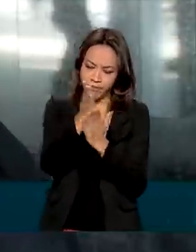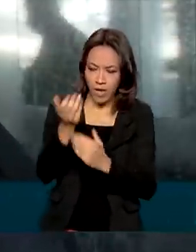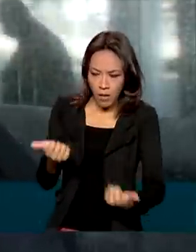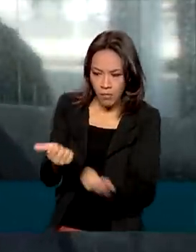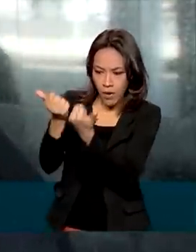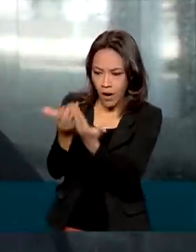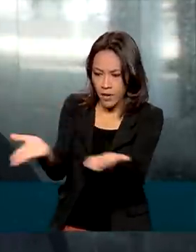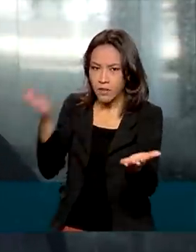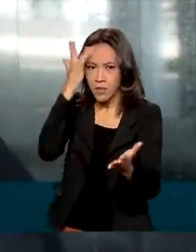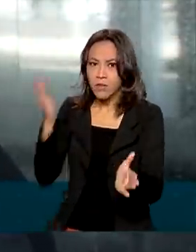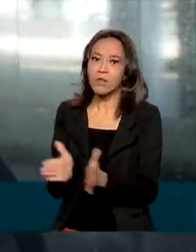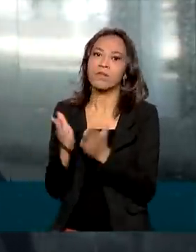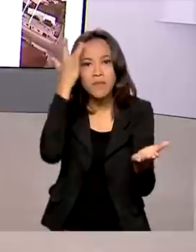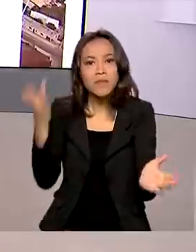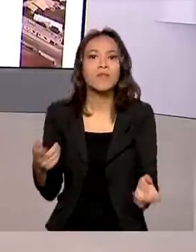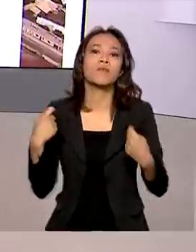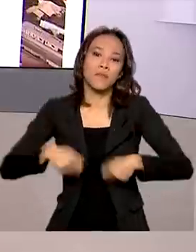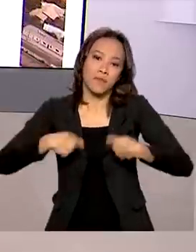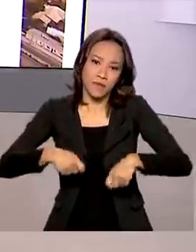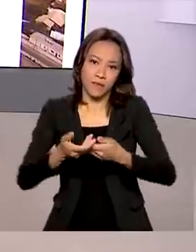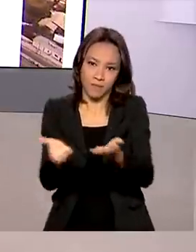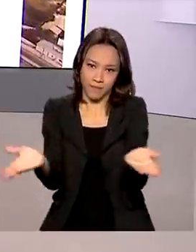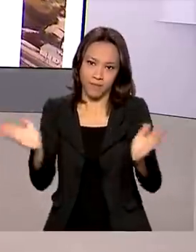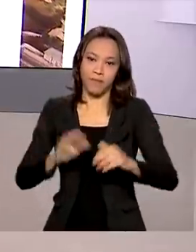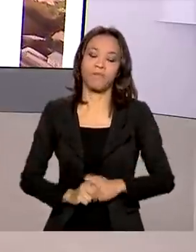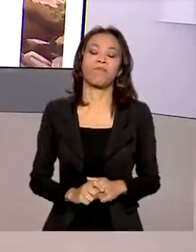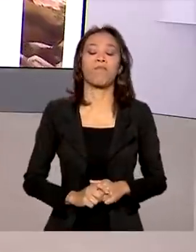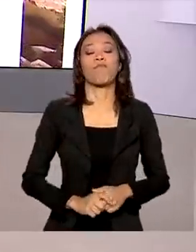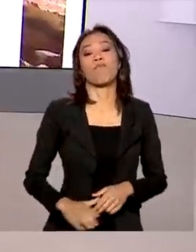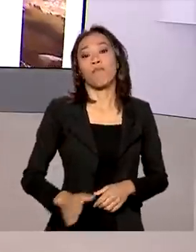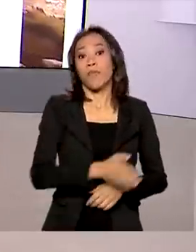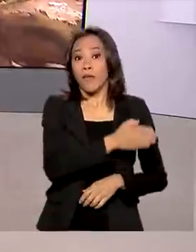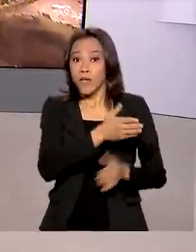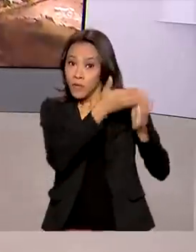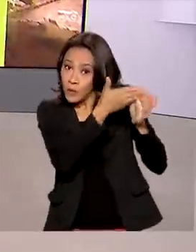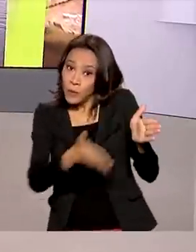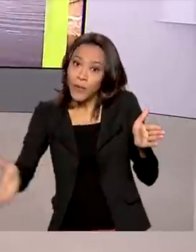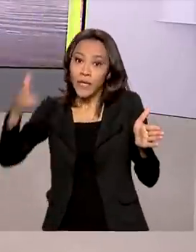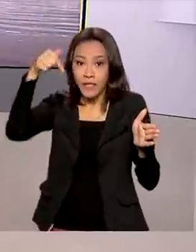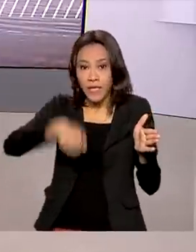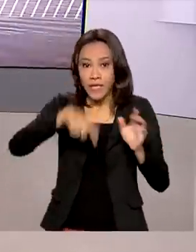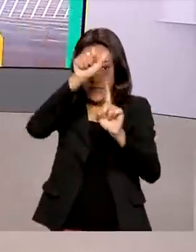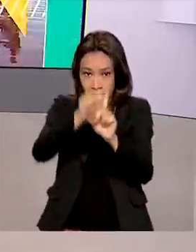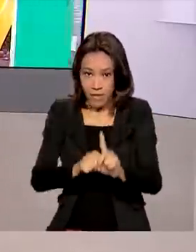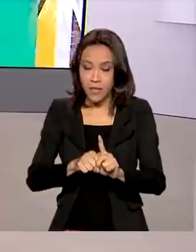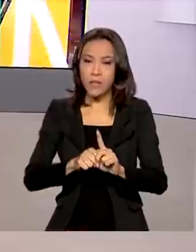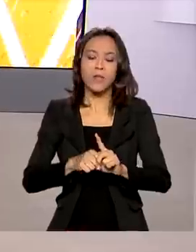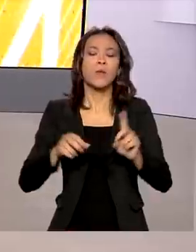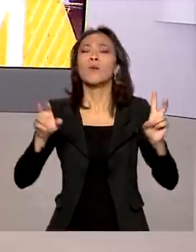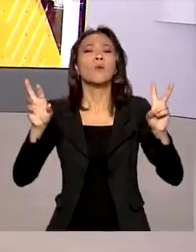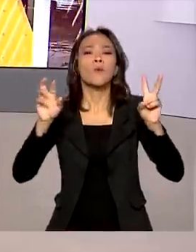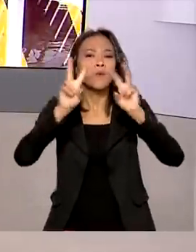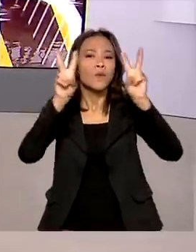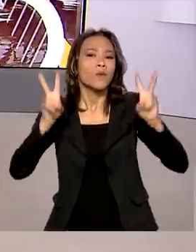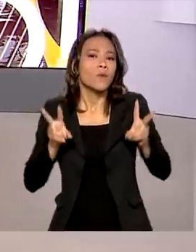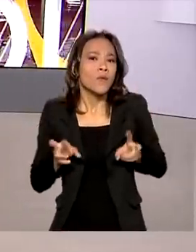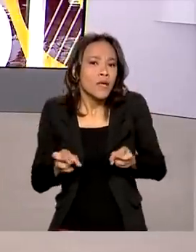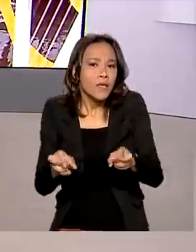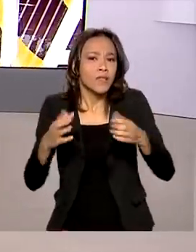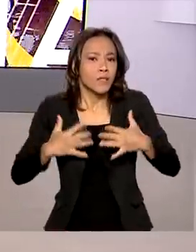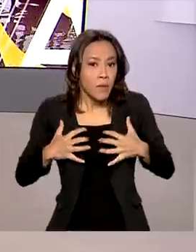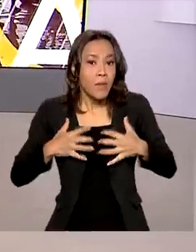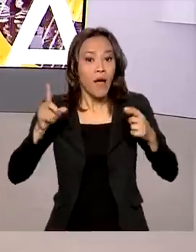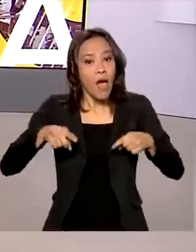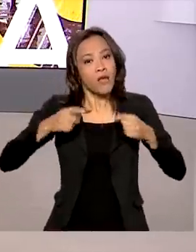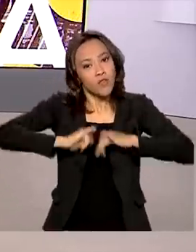brasileiros mais necessitados. Durante todo este mês, o câncer de mama foi tema de campanhas realizadas pelo governo federal